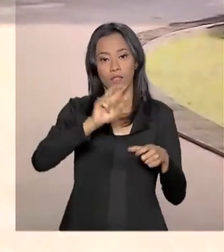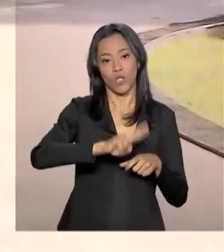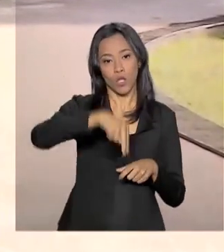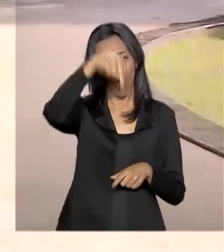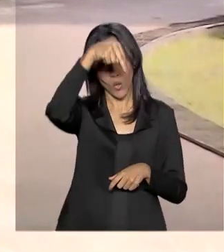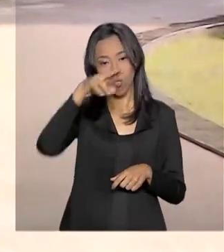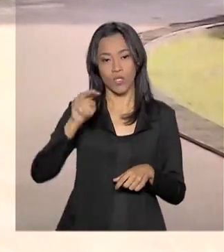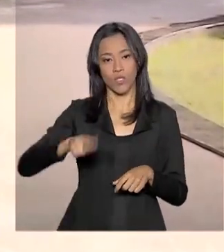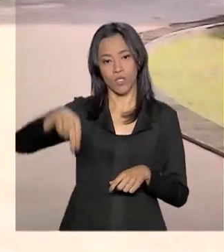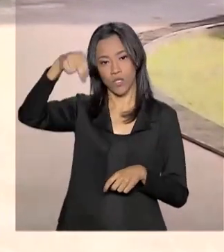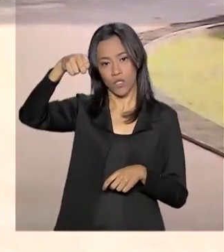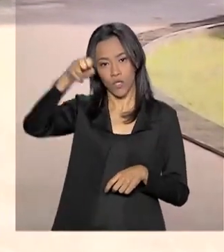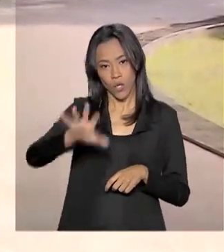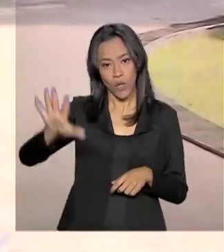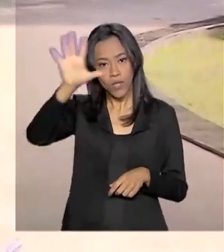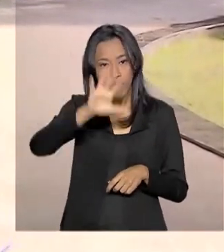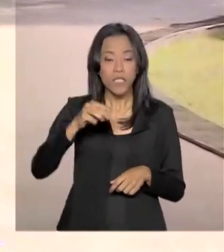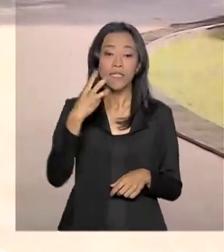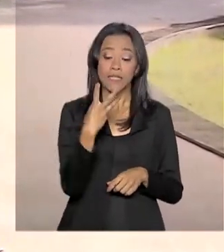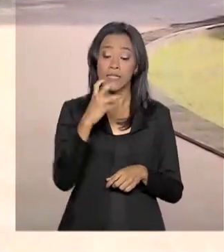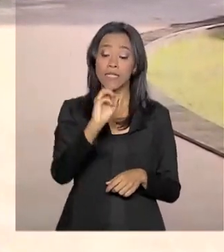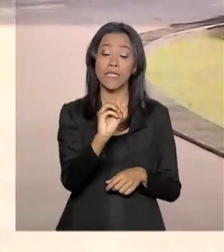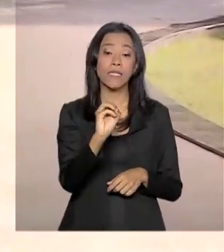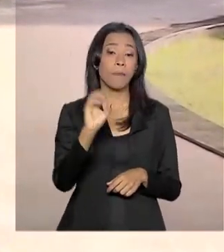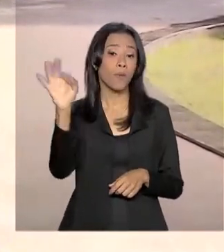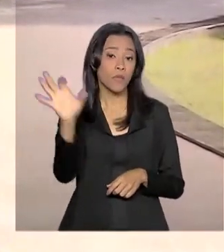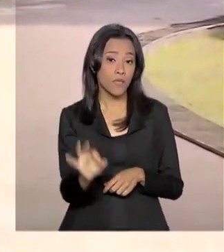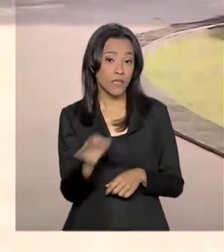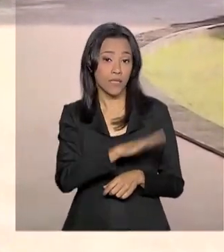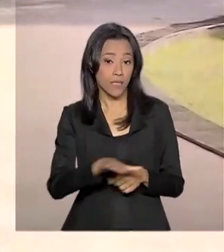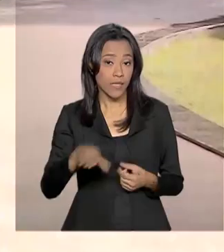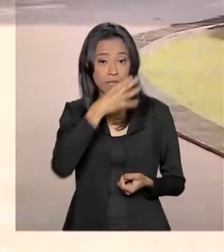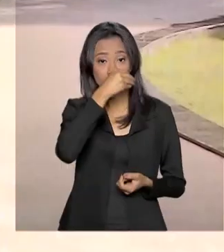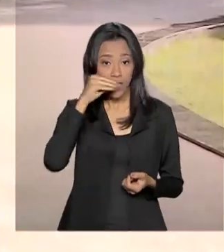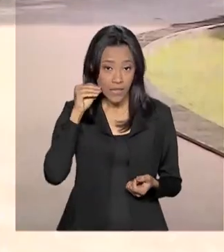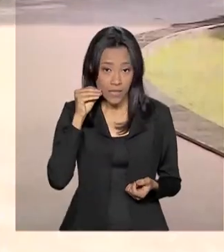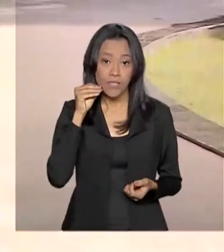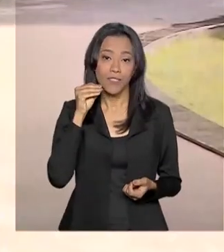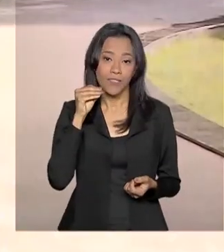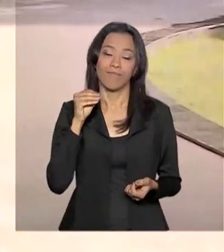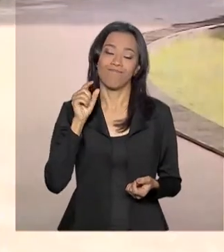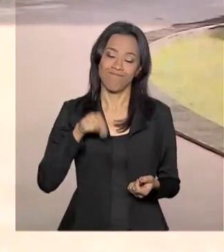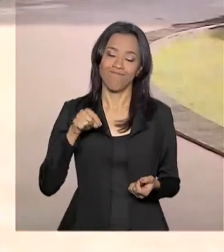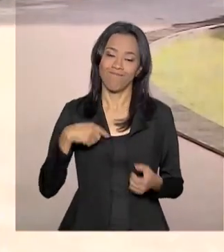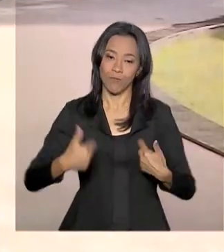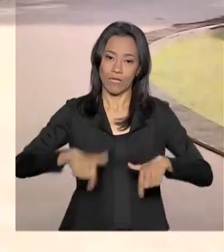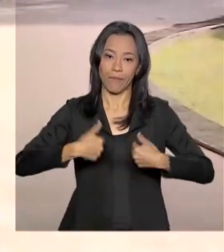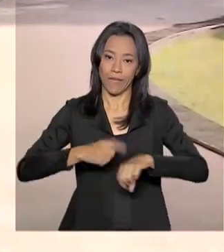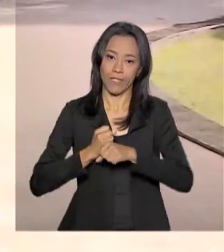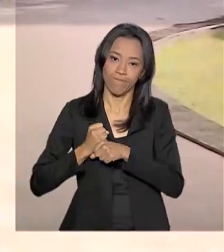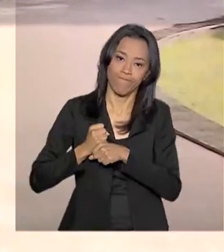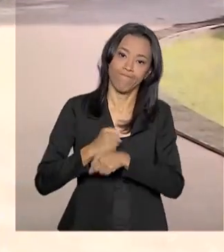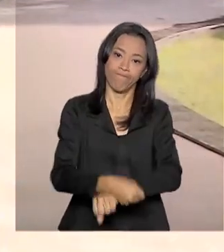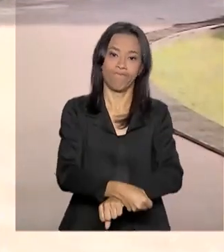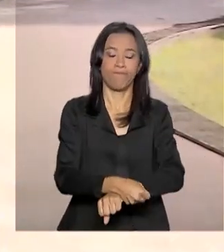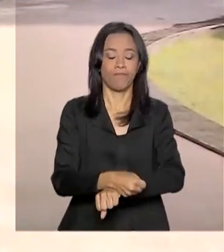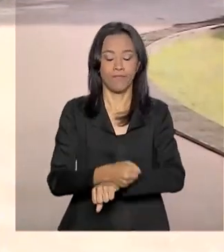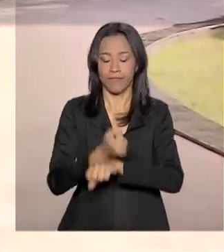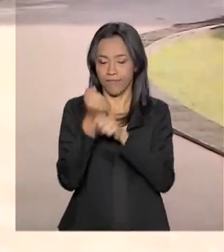Nordeste, onde 30% das crianças e dos adolescentes estão nessa situação. Em números